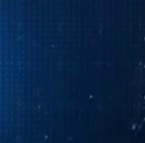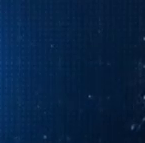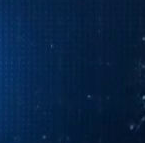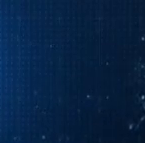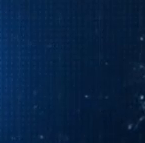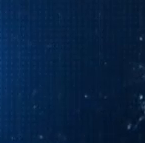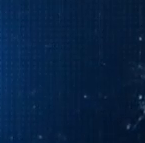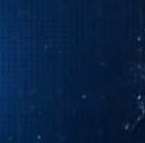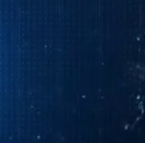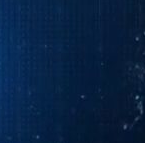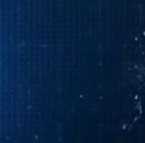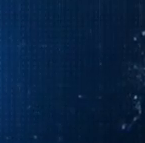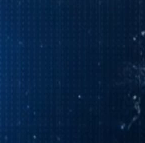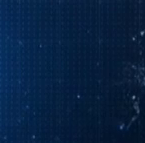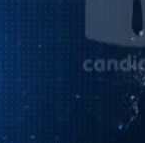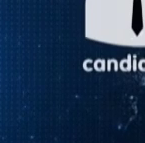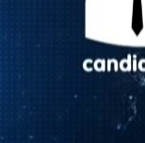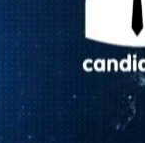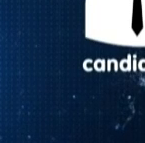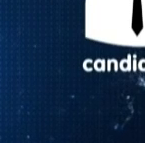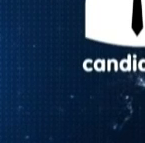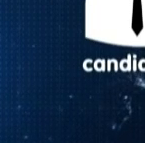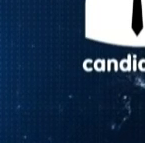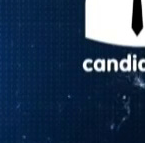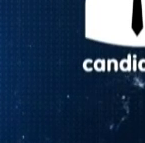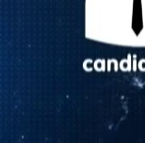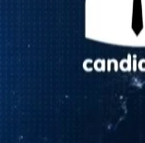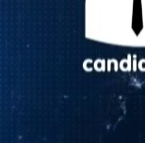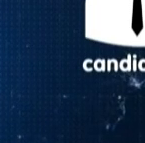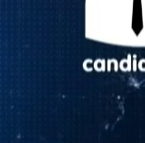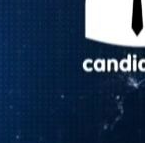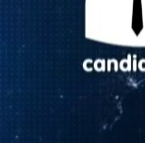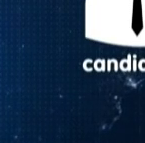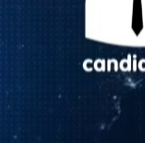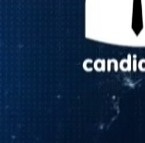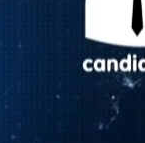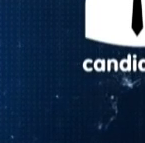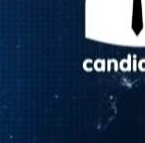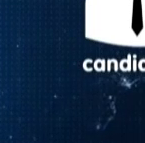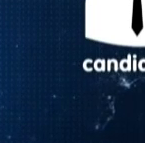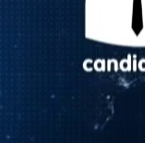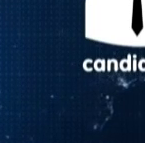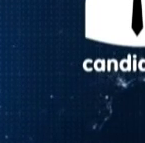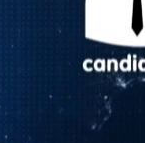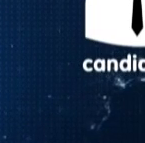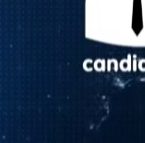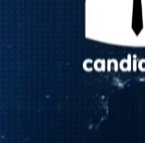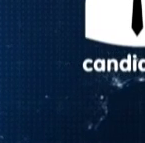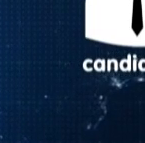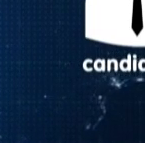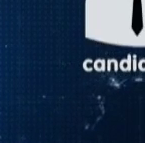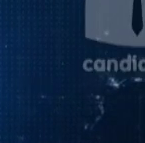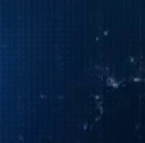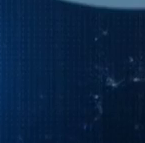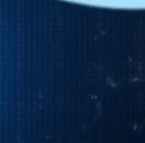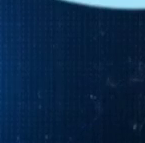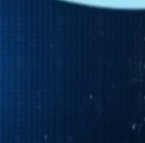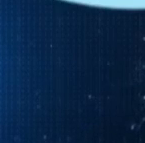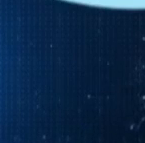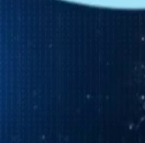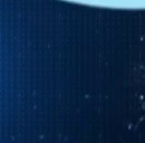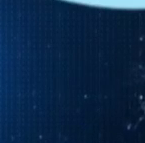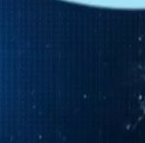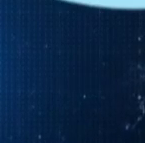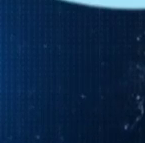Primeiro bloco. Plateia pergunta para cada candidato. Neste bloco, o candidato responde ao eleitor. O